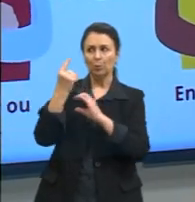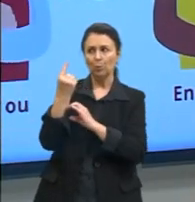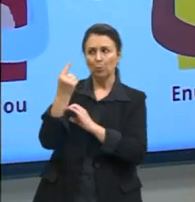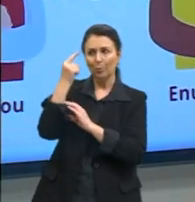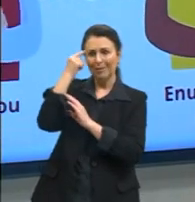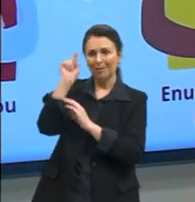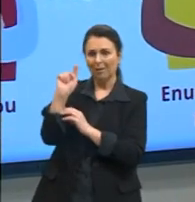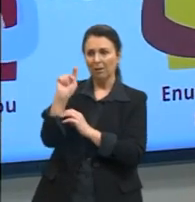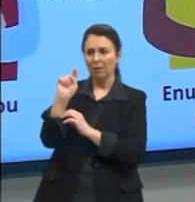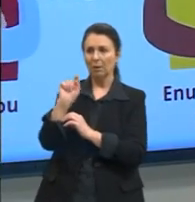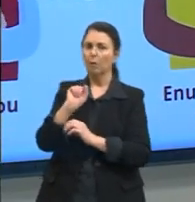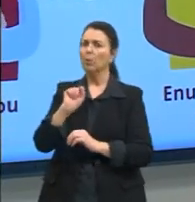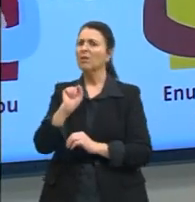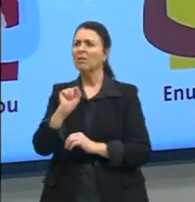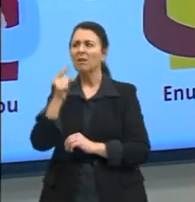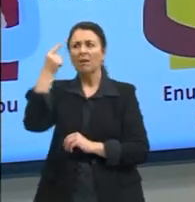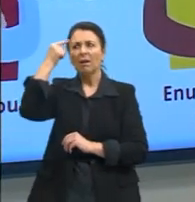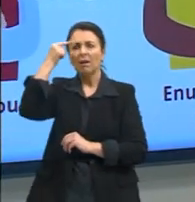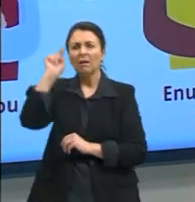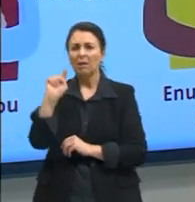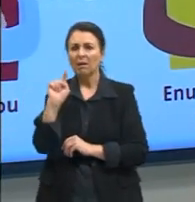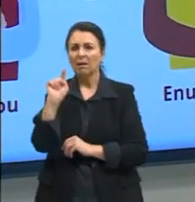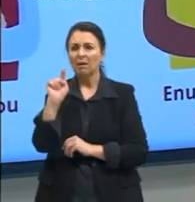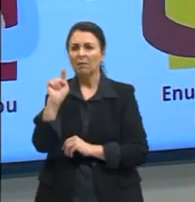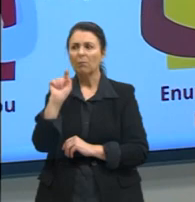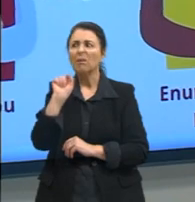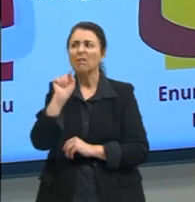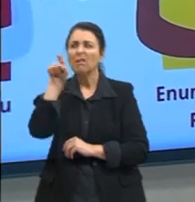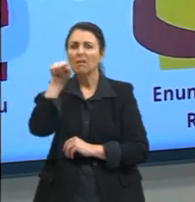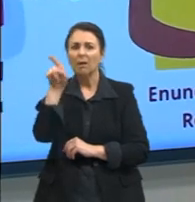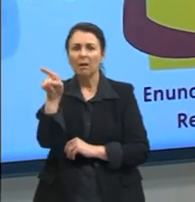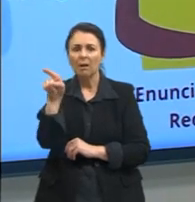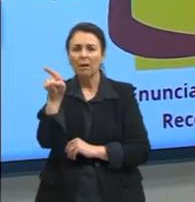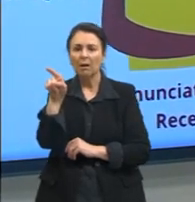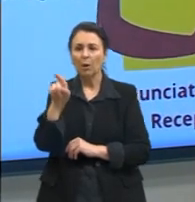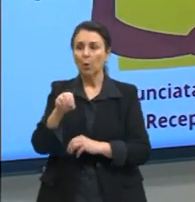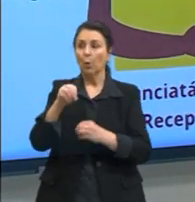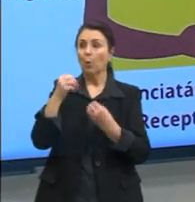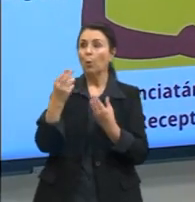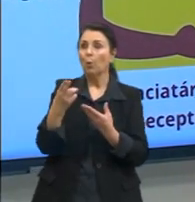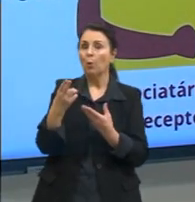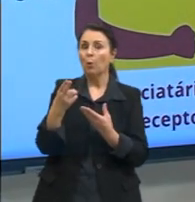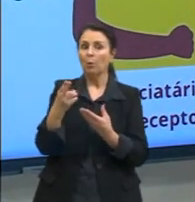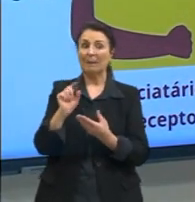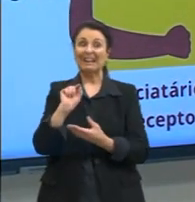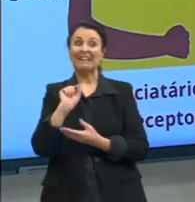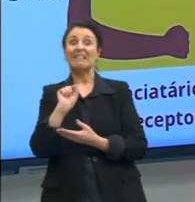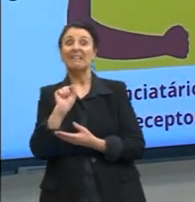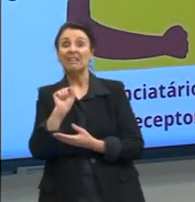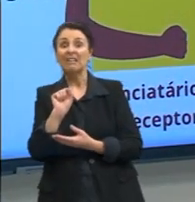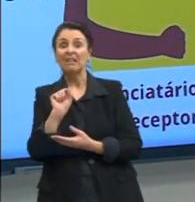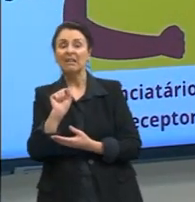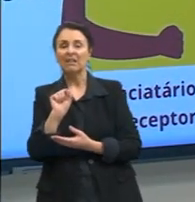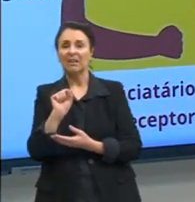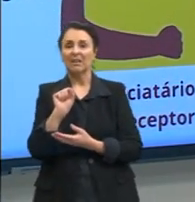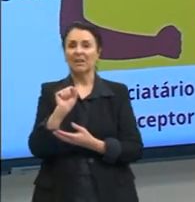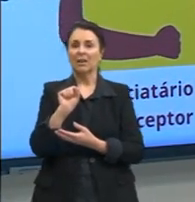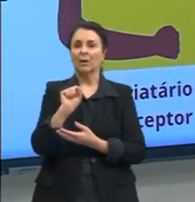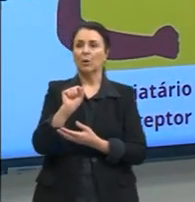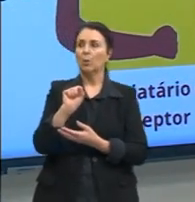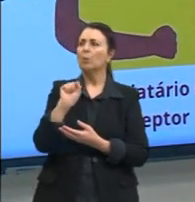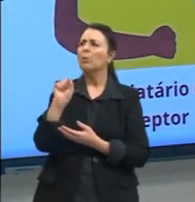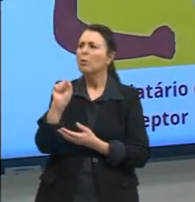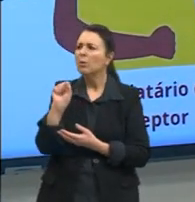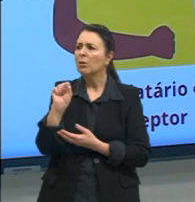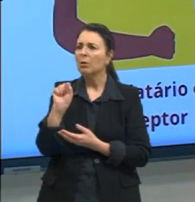sobre o que se refere essa ideia. Ou a quem se refere essa ideia. Esse o que